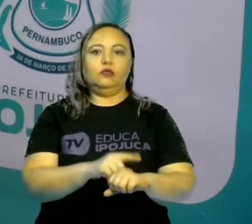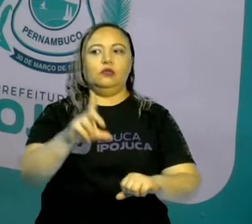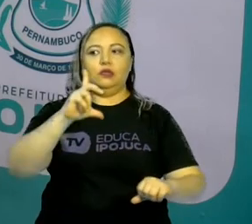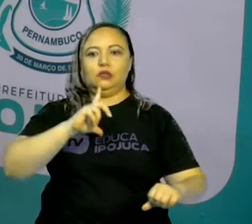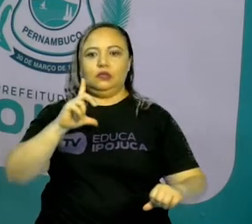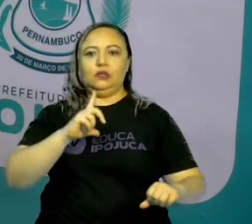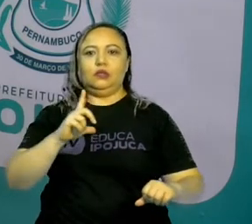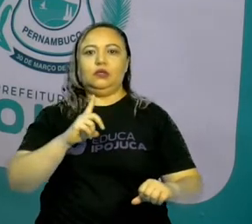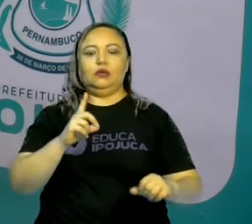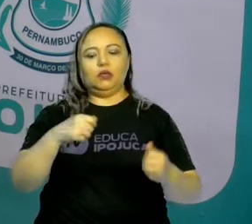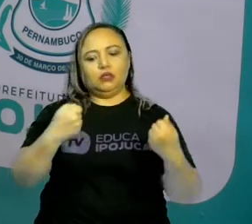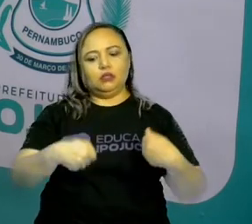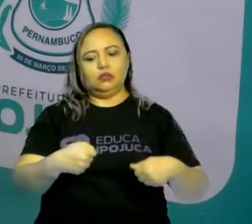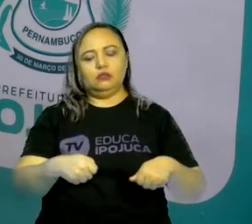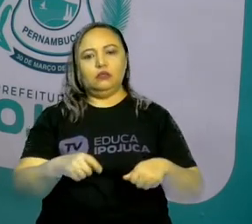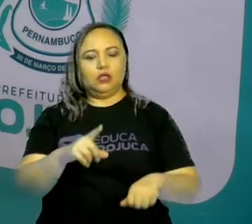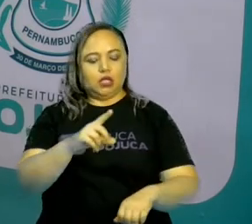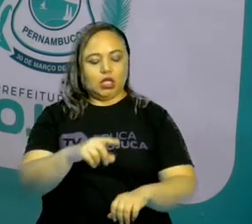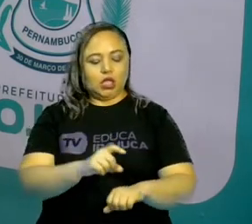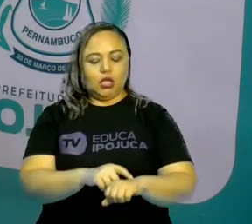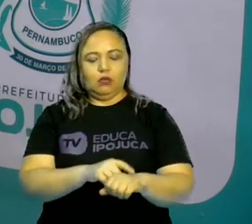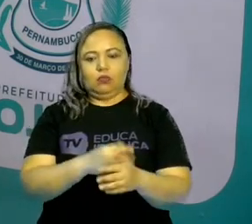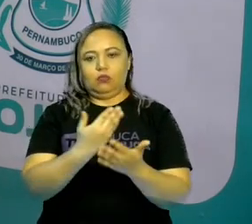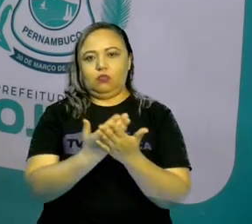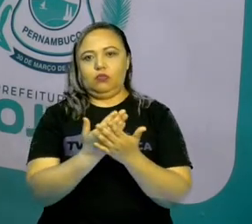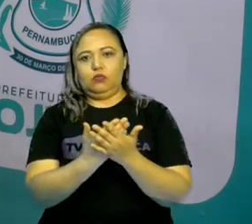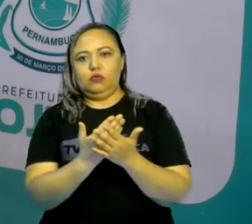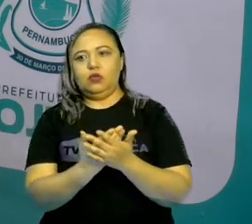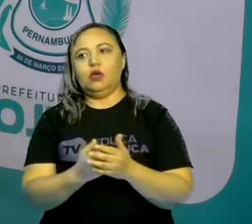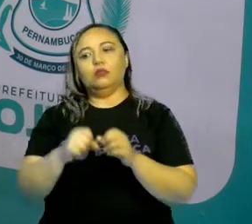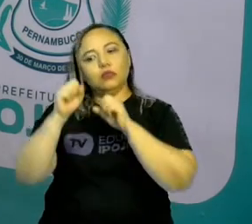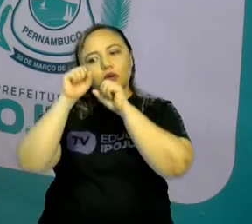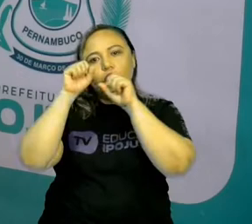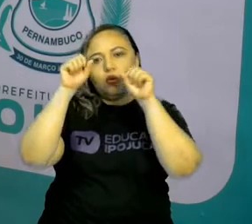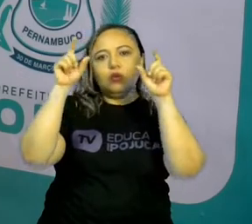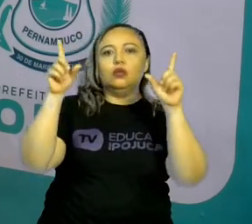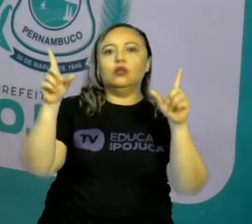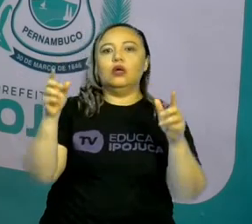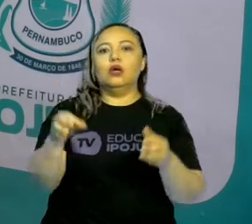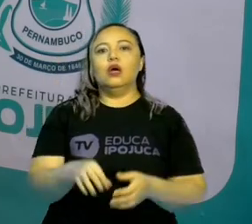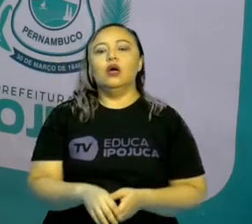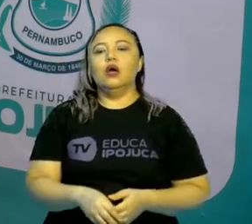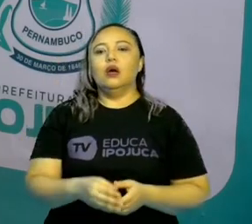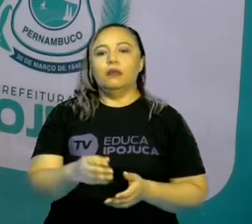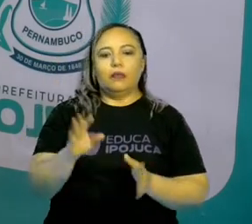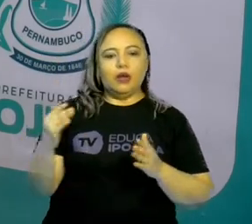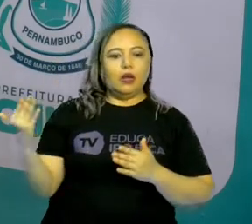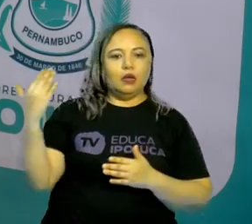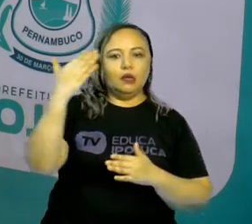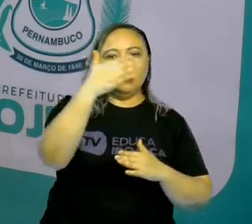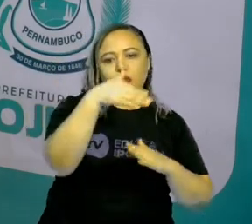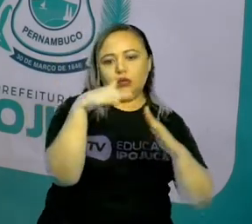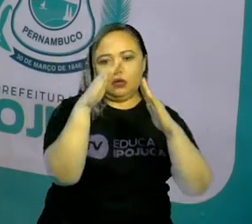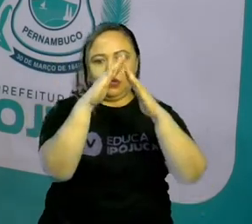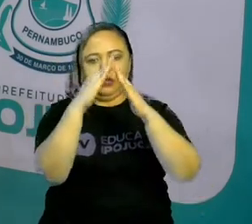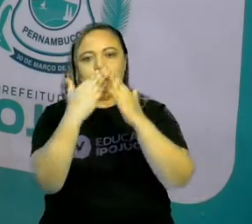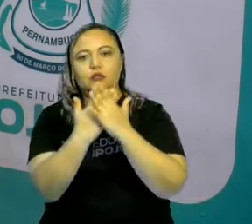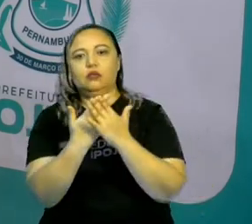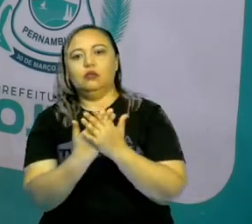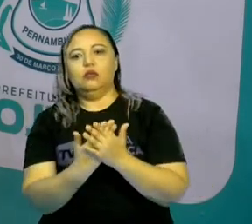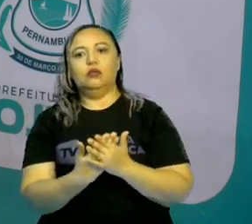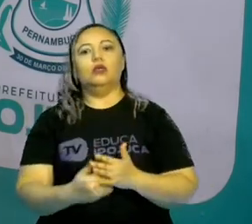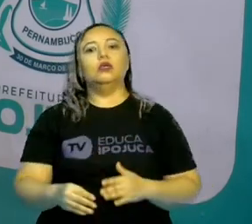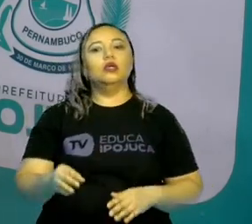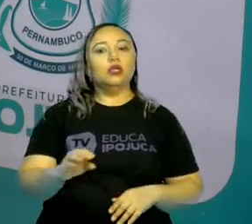tempos para estudar, para trabalhar, para acordar, para jantar, para ir para a escola. Então, é através dos